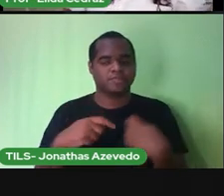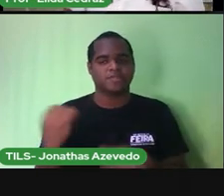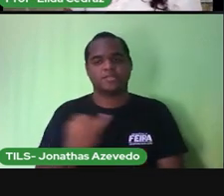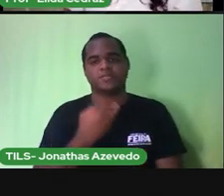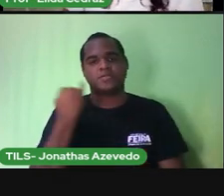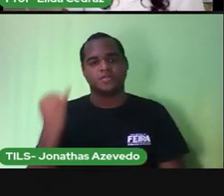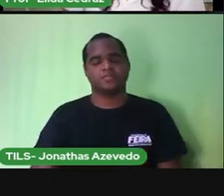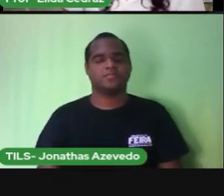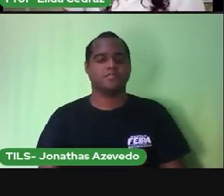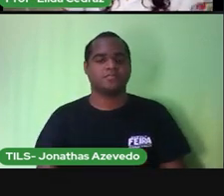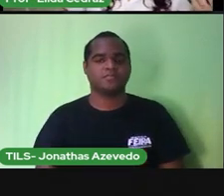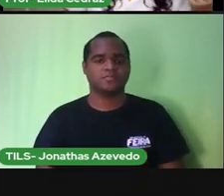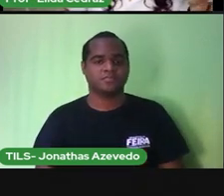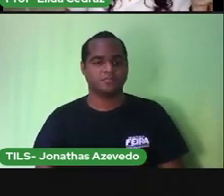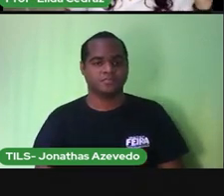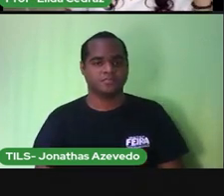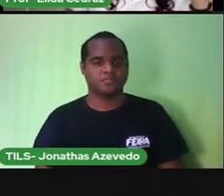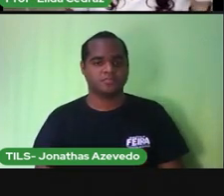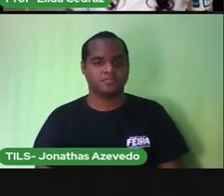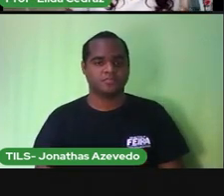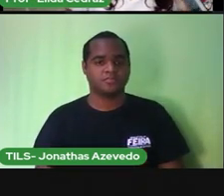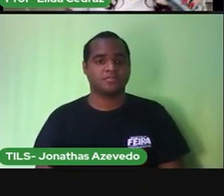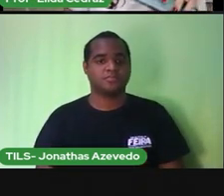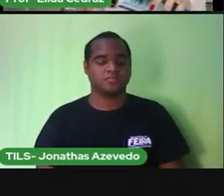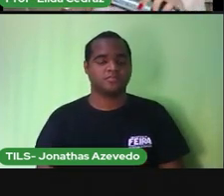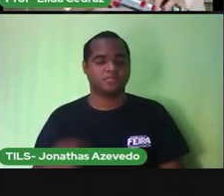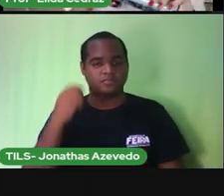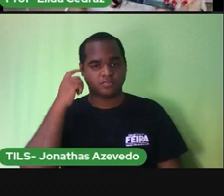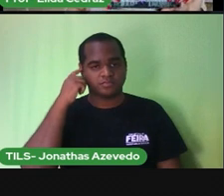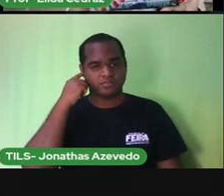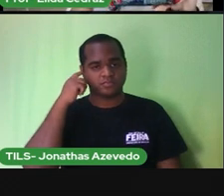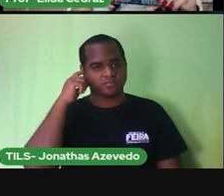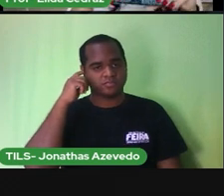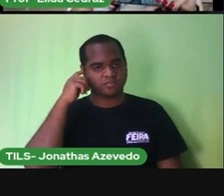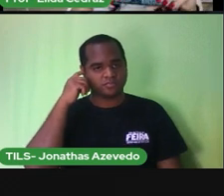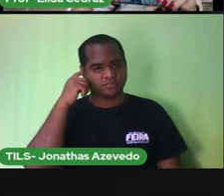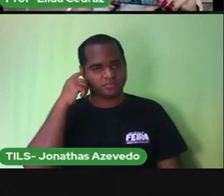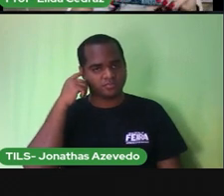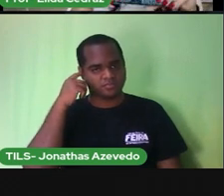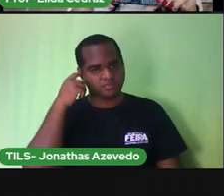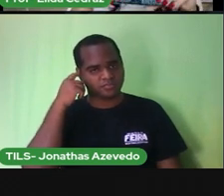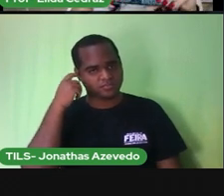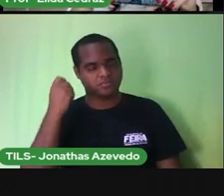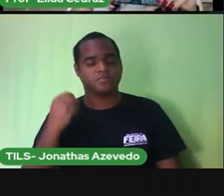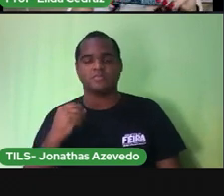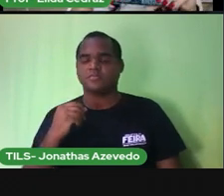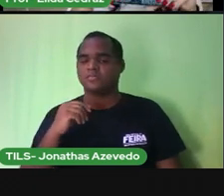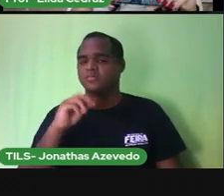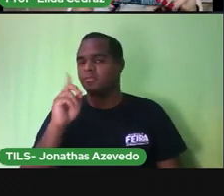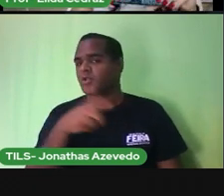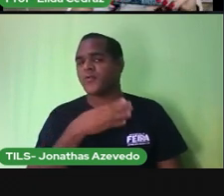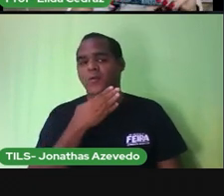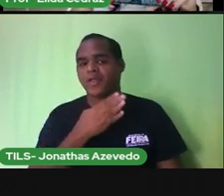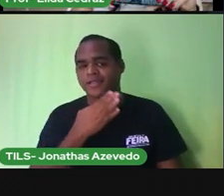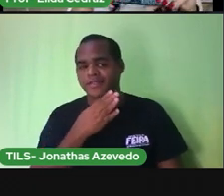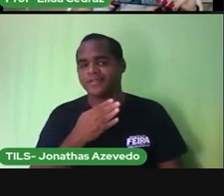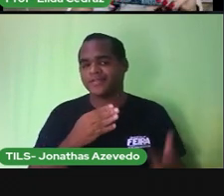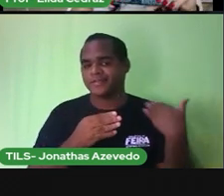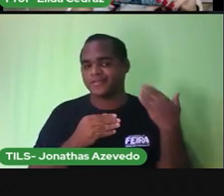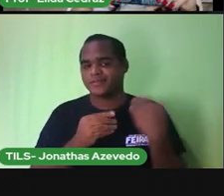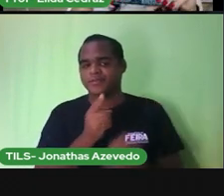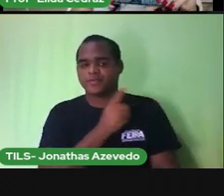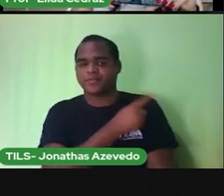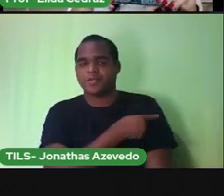comuns e a gente precisa praticar o rótulo todo mundo já conhece os rótulos porque desde a educação infantil vocês